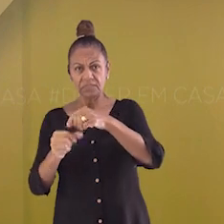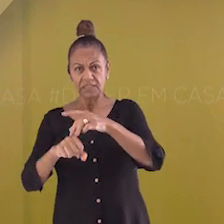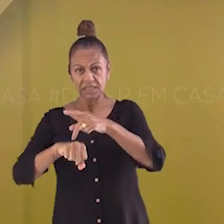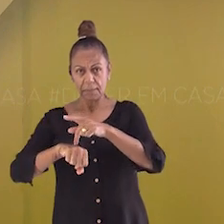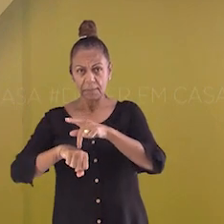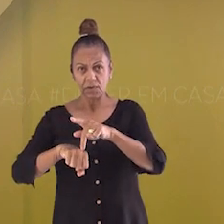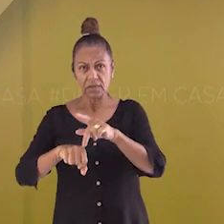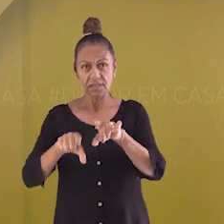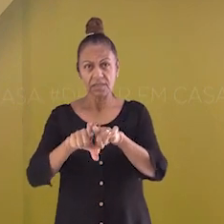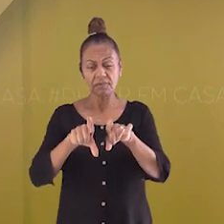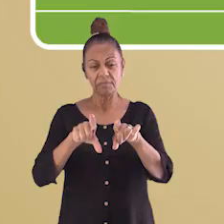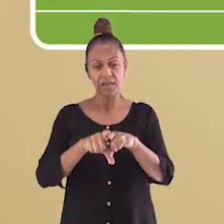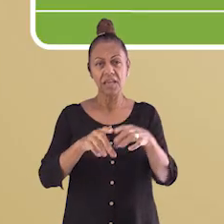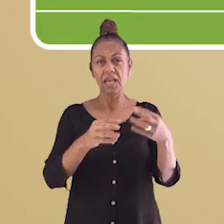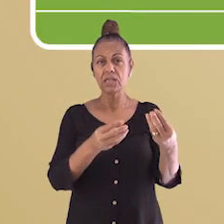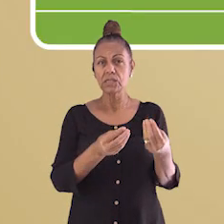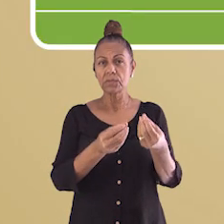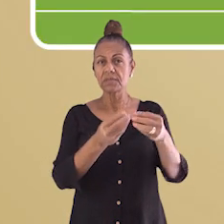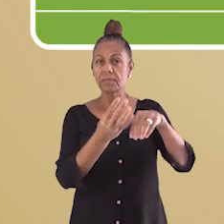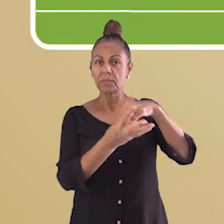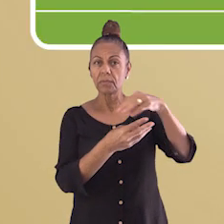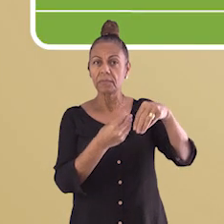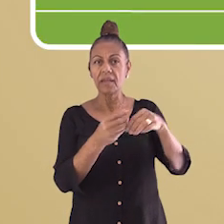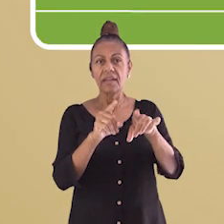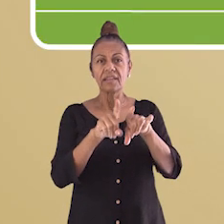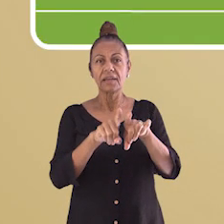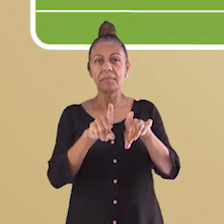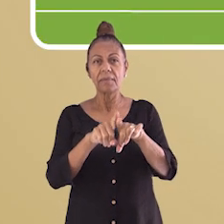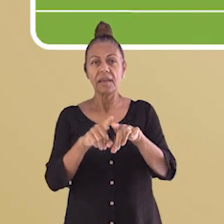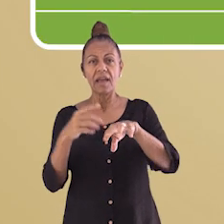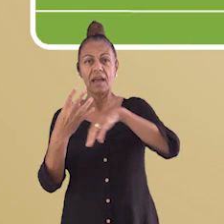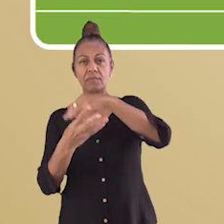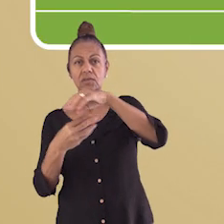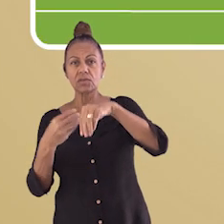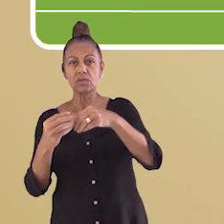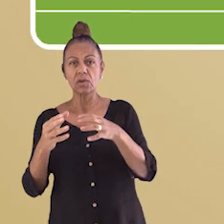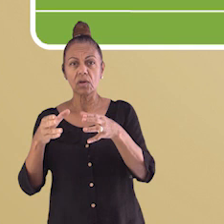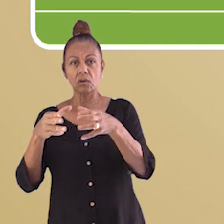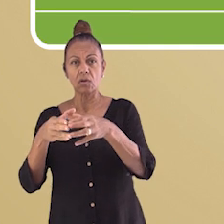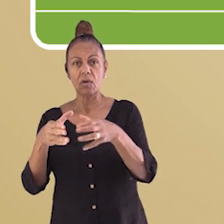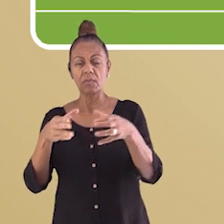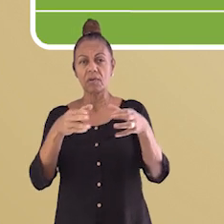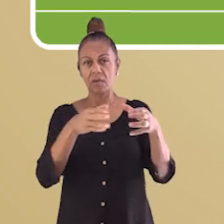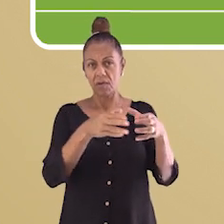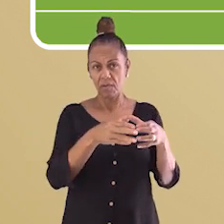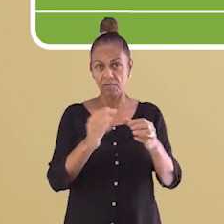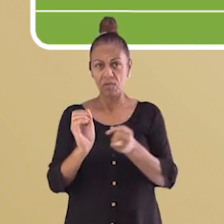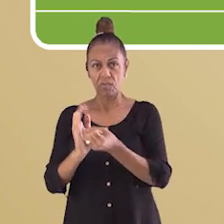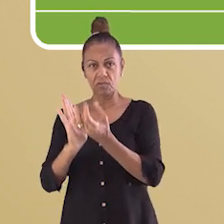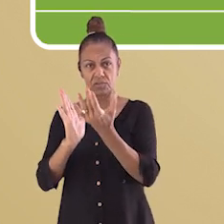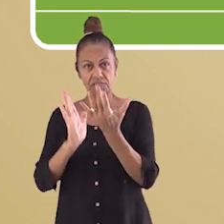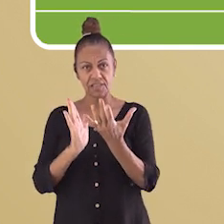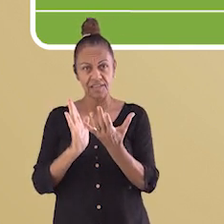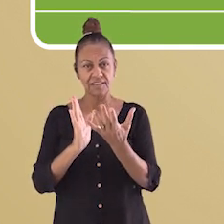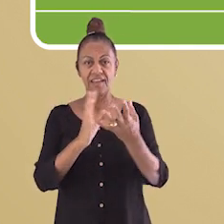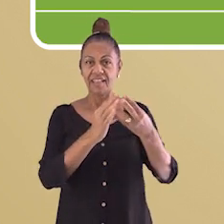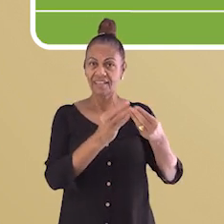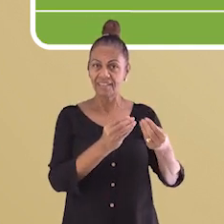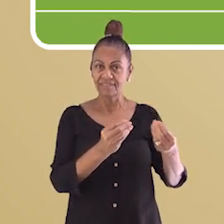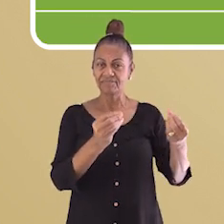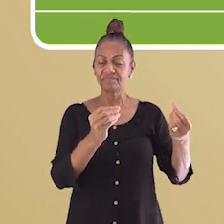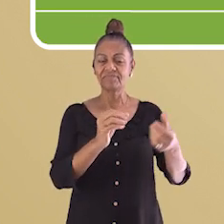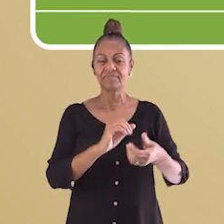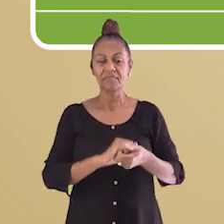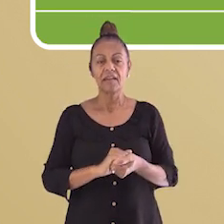mistura de substâncias. Nós vimos como classificar as misturas em homogêneas e heterogêneas.